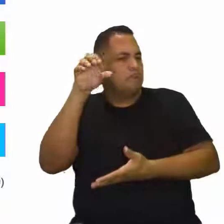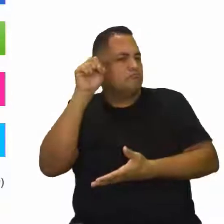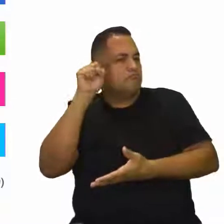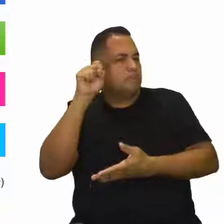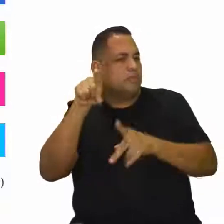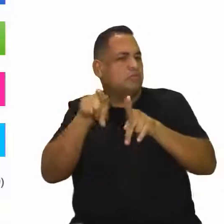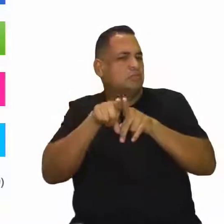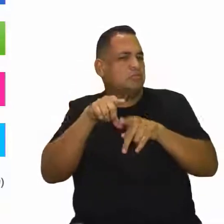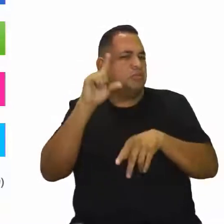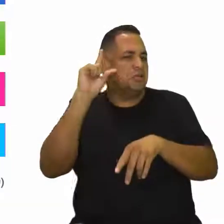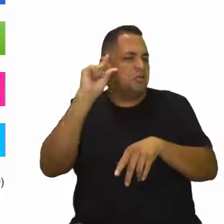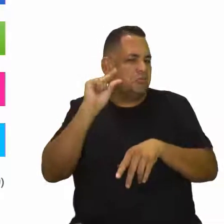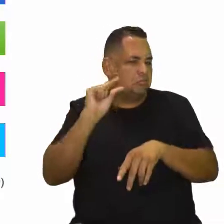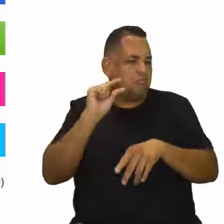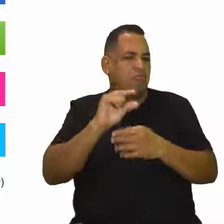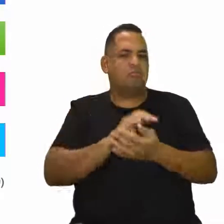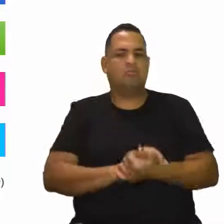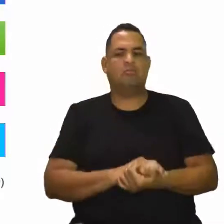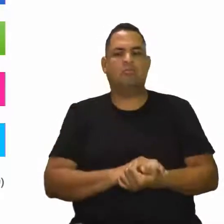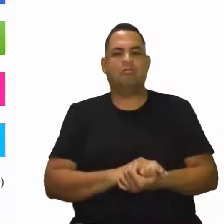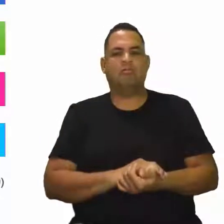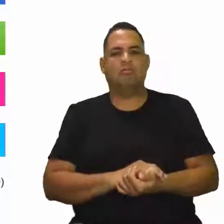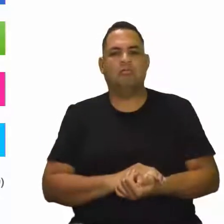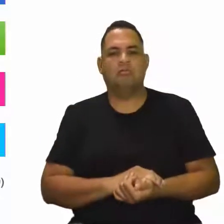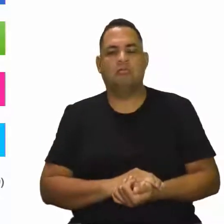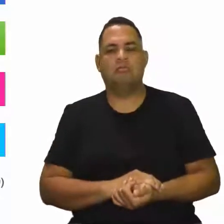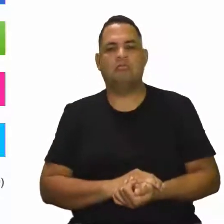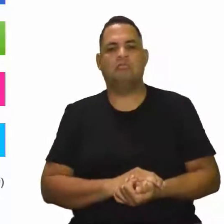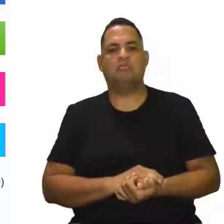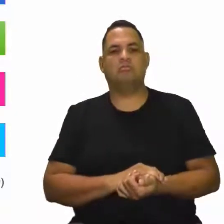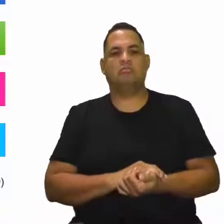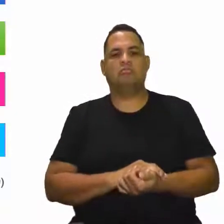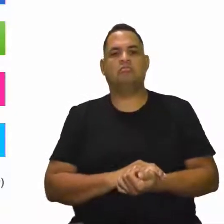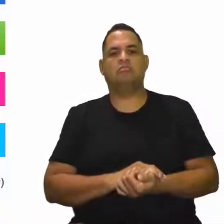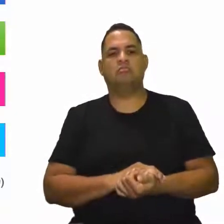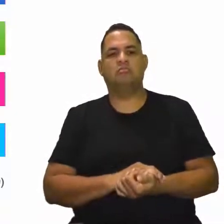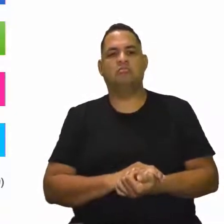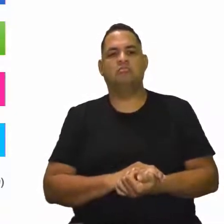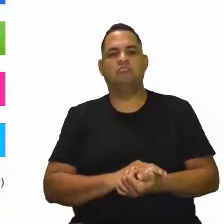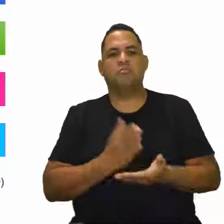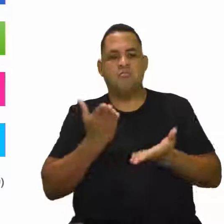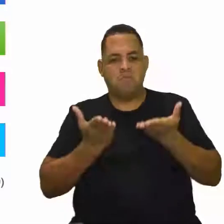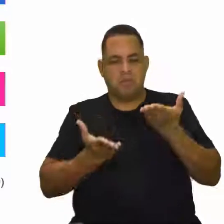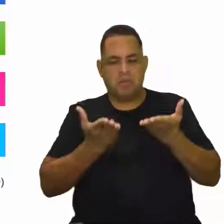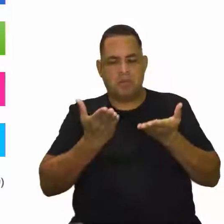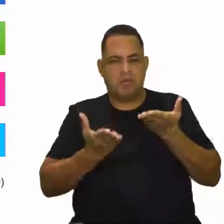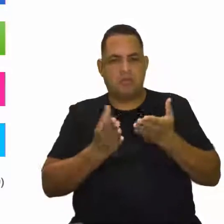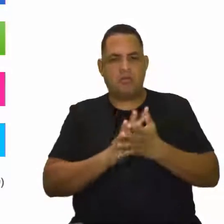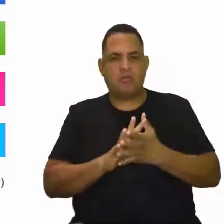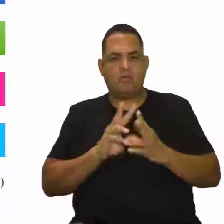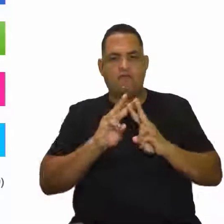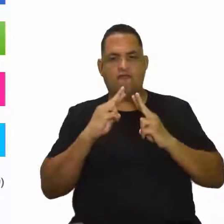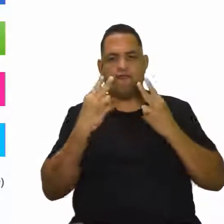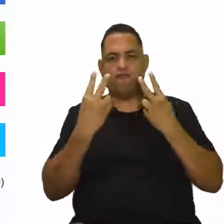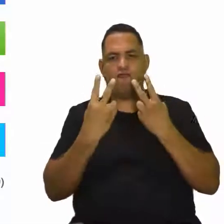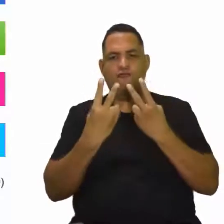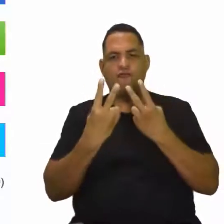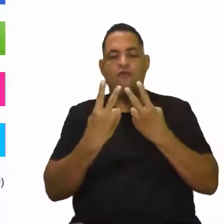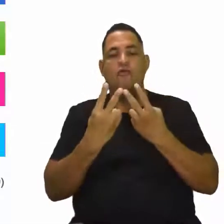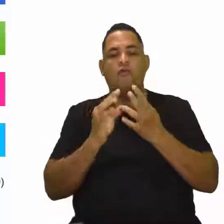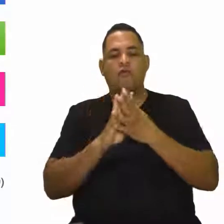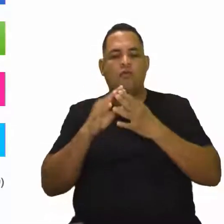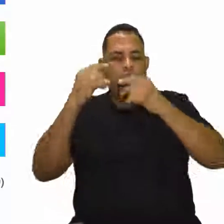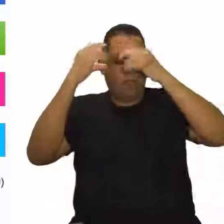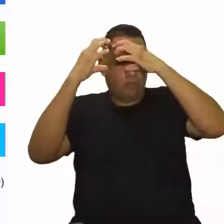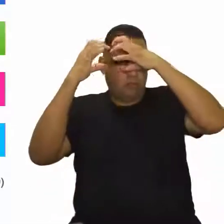prejudicada, fica reduzida, né? O peso também, o volume encefálico,